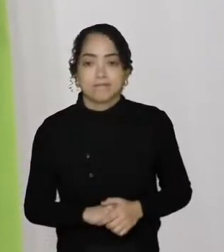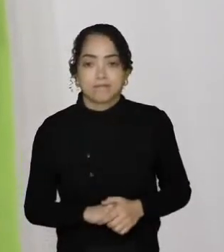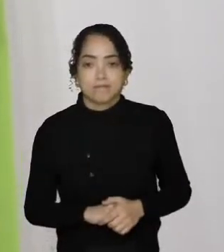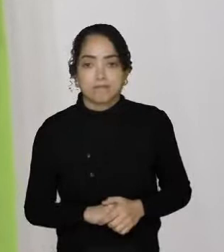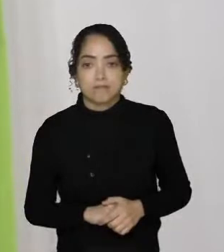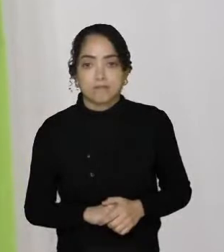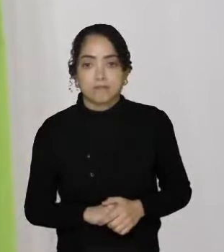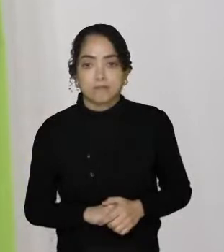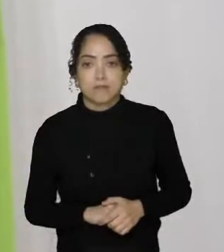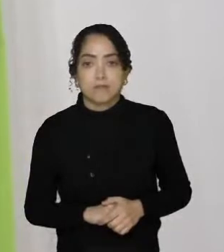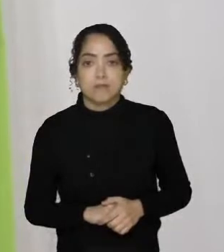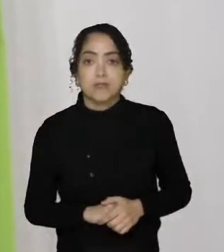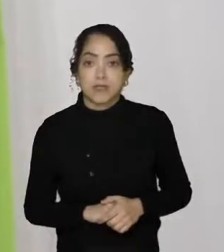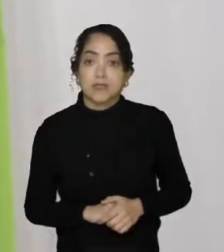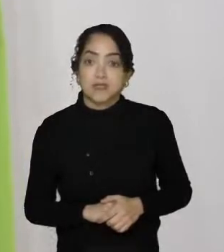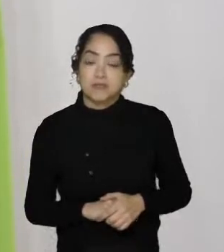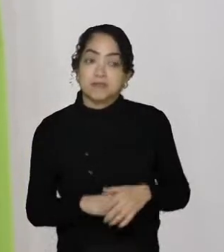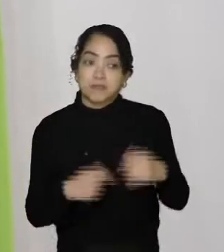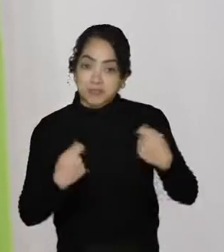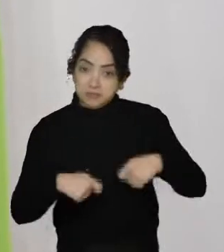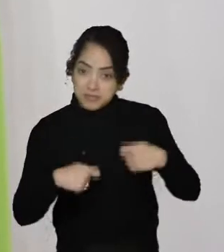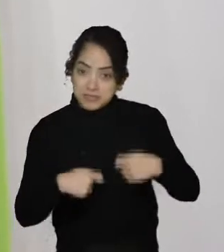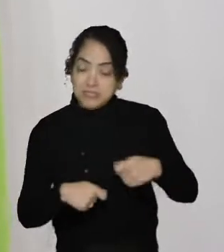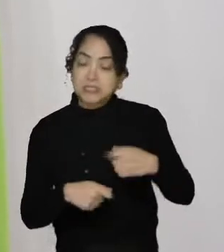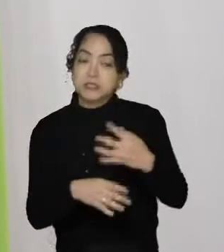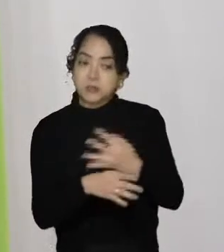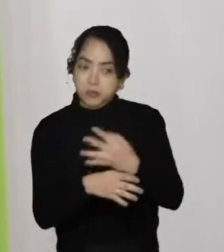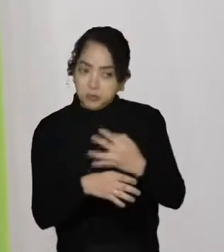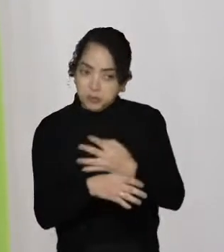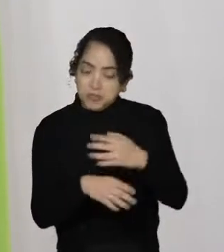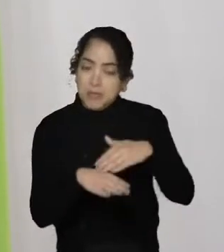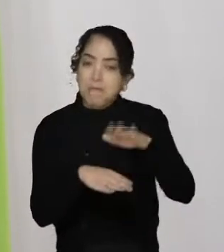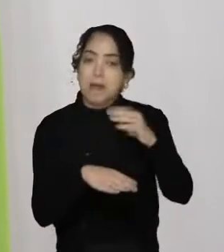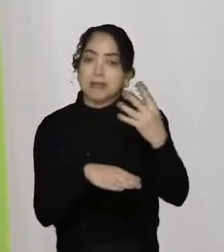Vão ter que me aguentar mais quatro anos aí. Mais quatro anos.